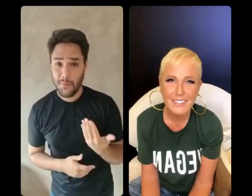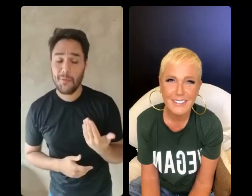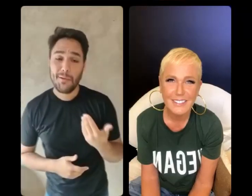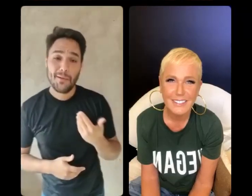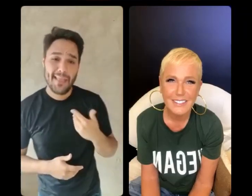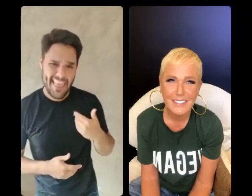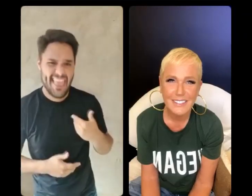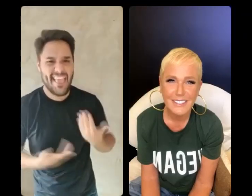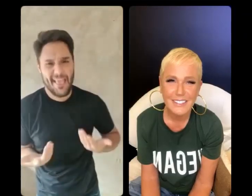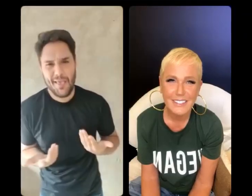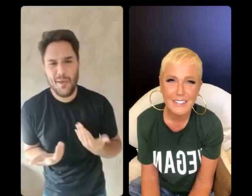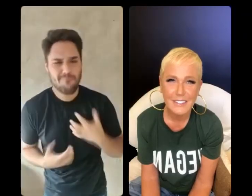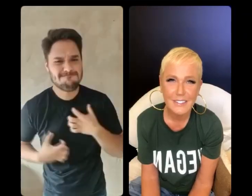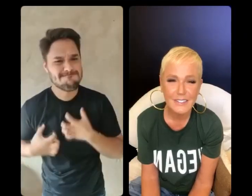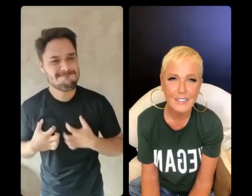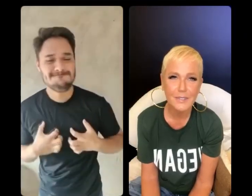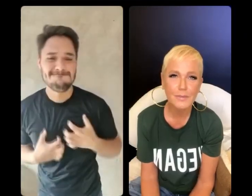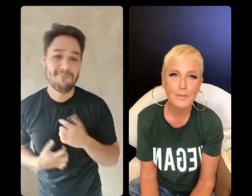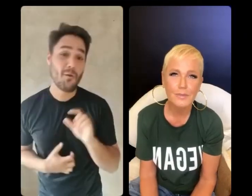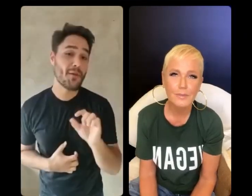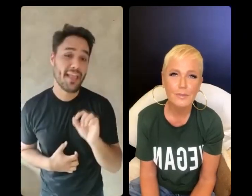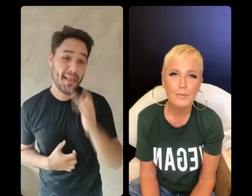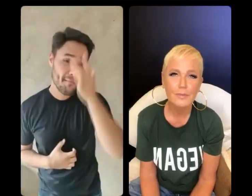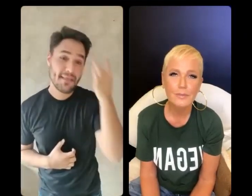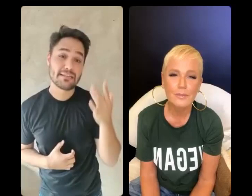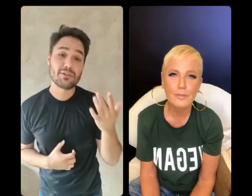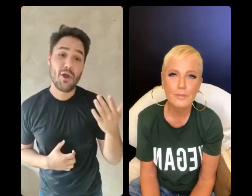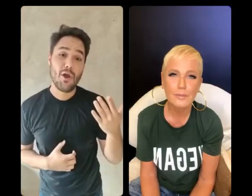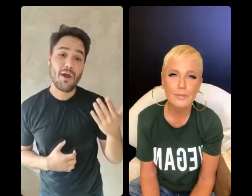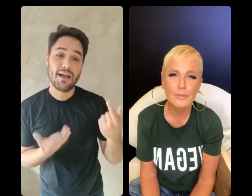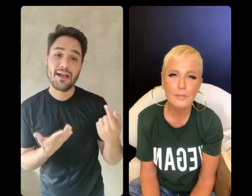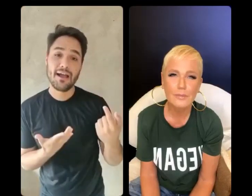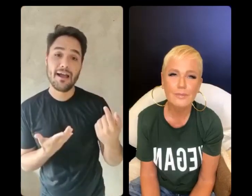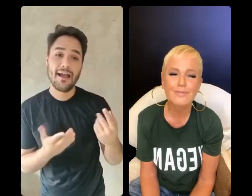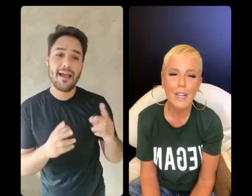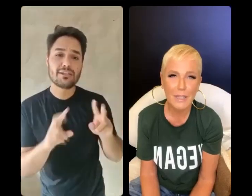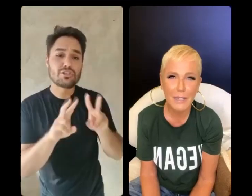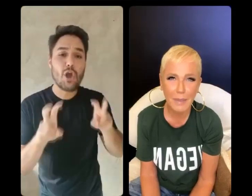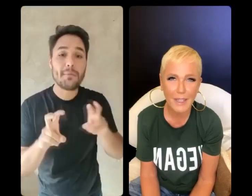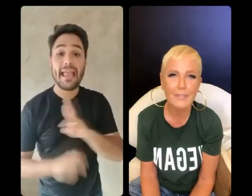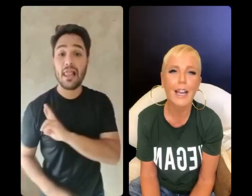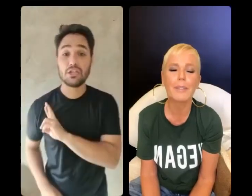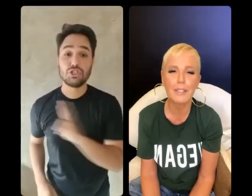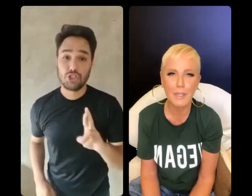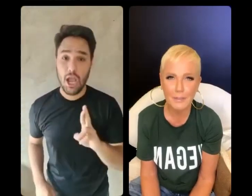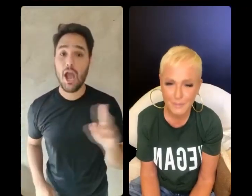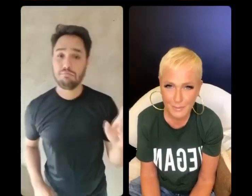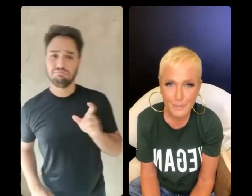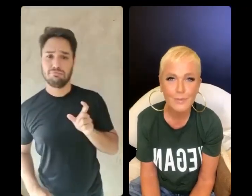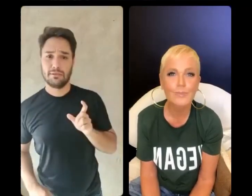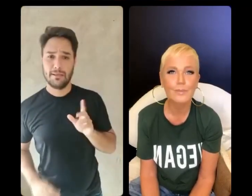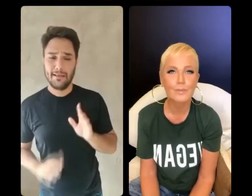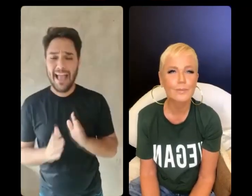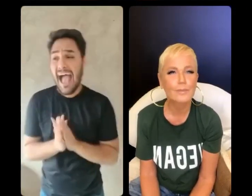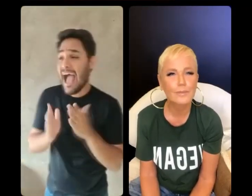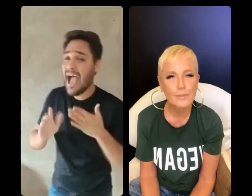me dou, mas me incomoda muito quando a pessoa vem com um aspecto religioso, sabe? Quando vem, porque Deus